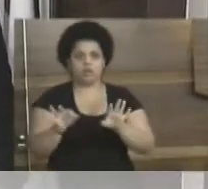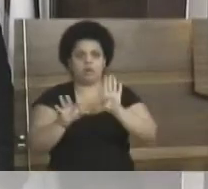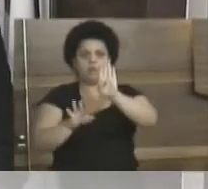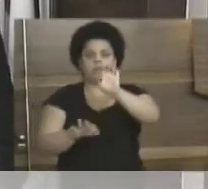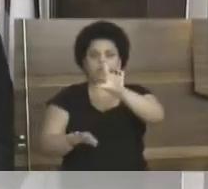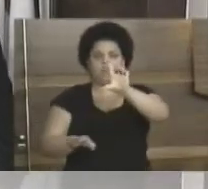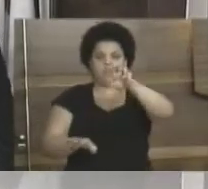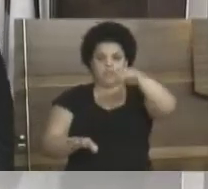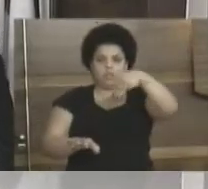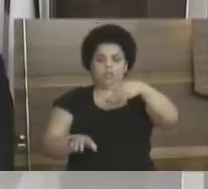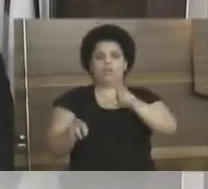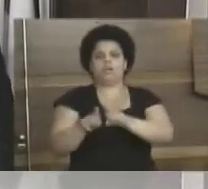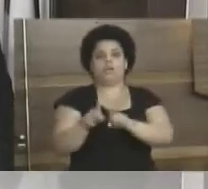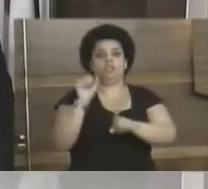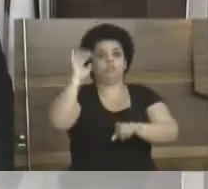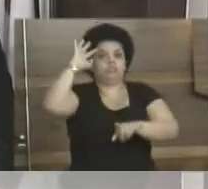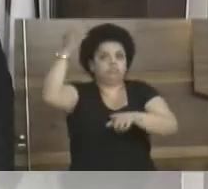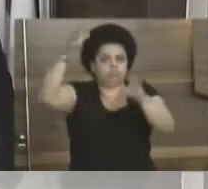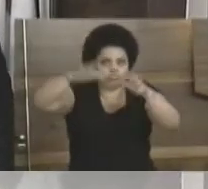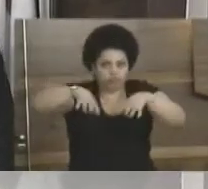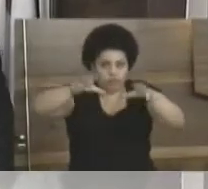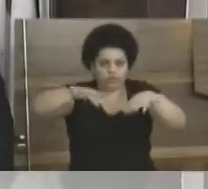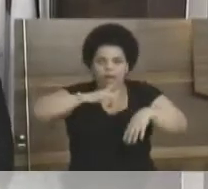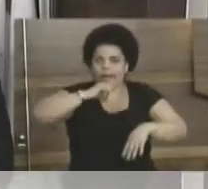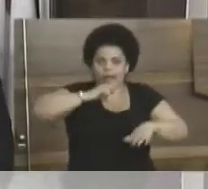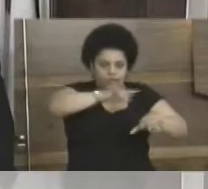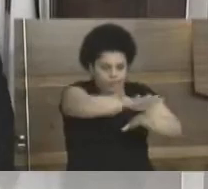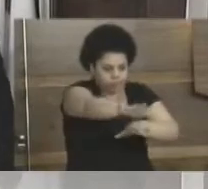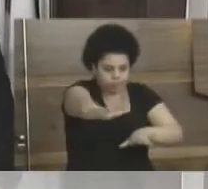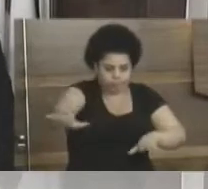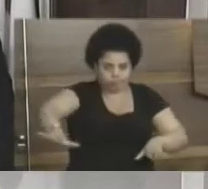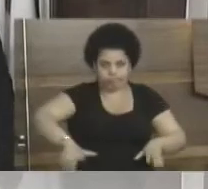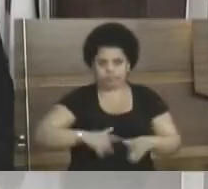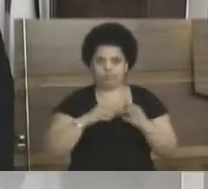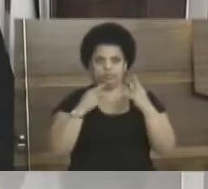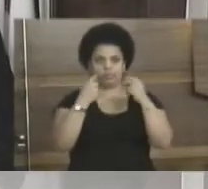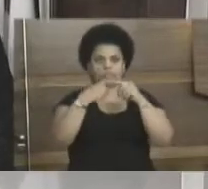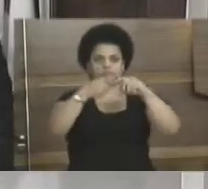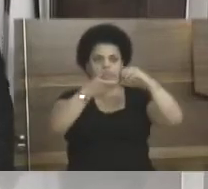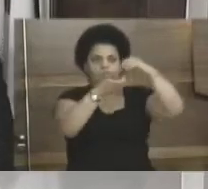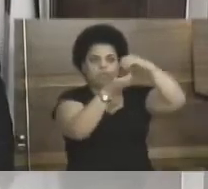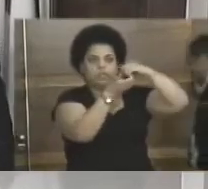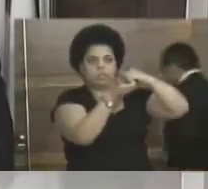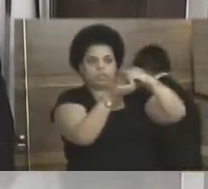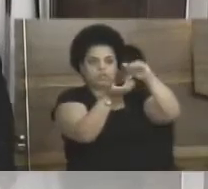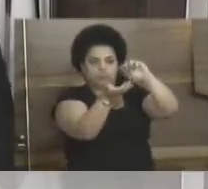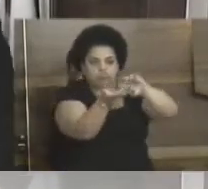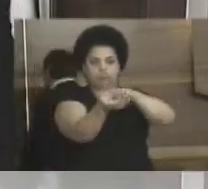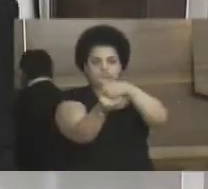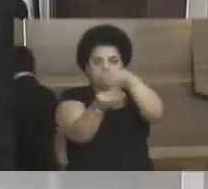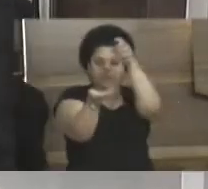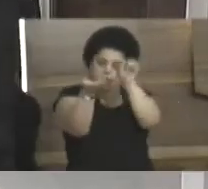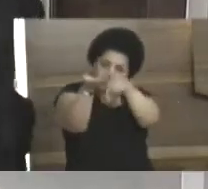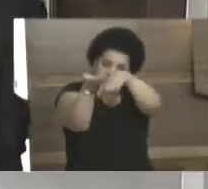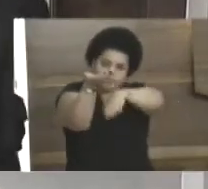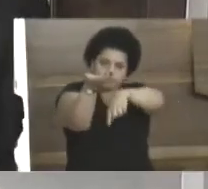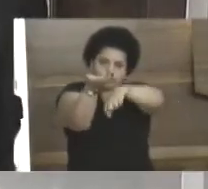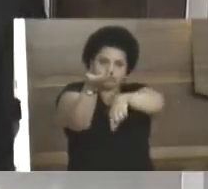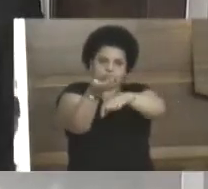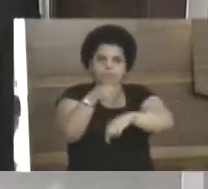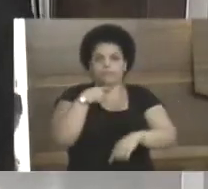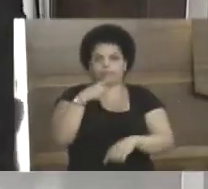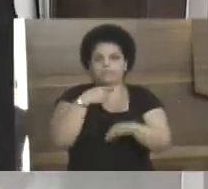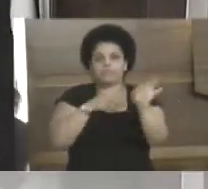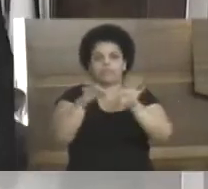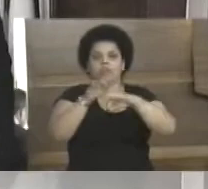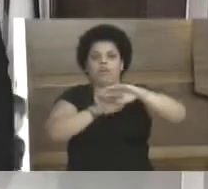Belém, que, quando chove, molha a quadra toda, porque as calhas estão todas furadas, eles estão lá arrumando a tela,